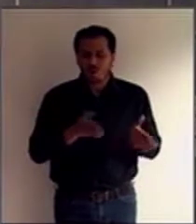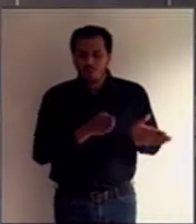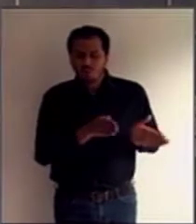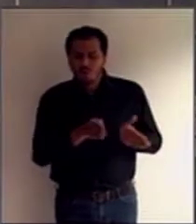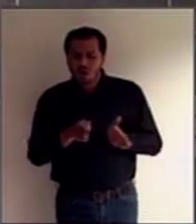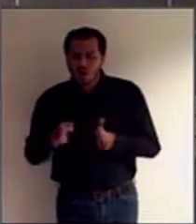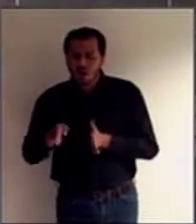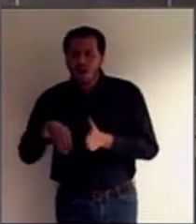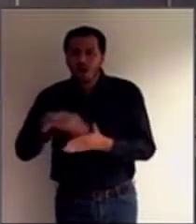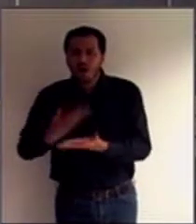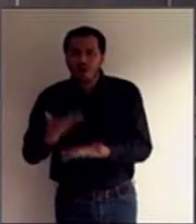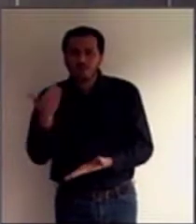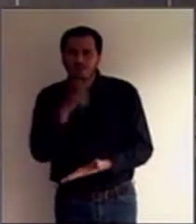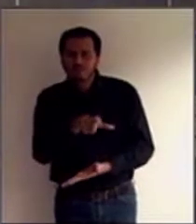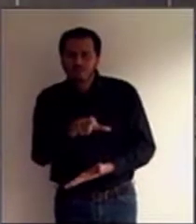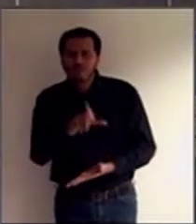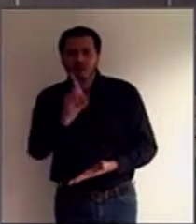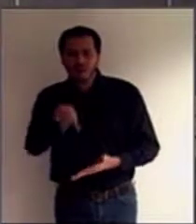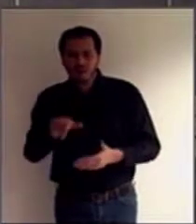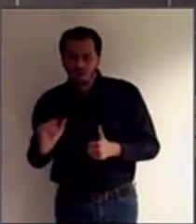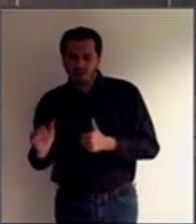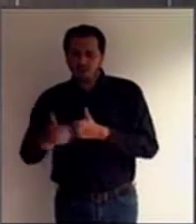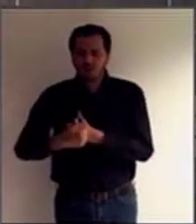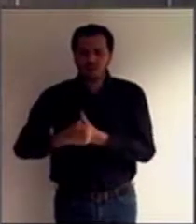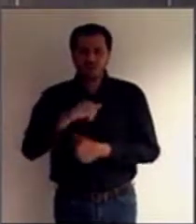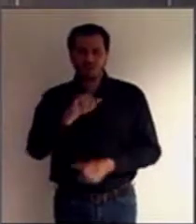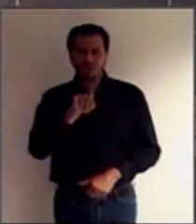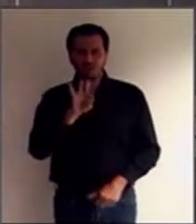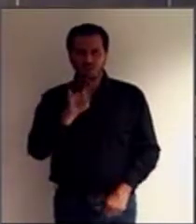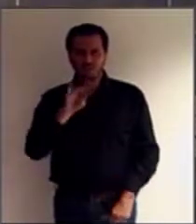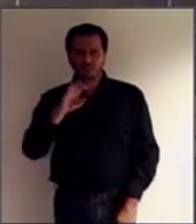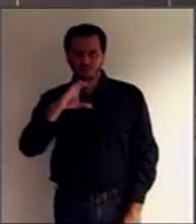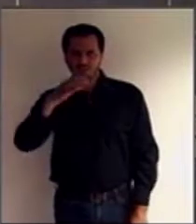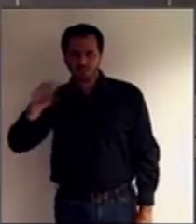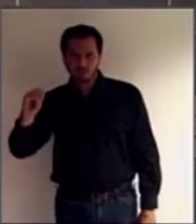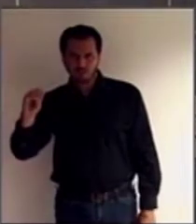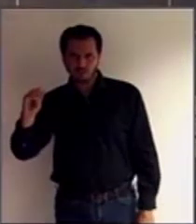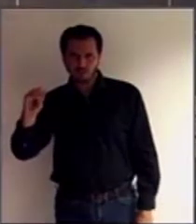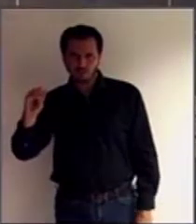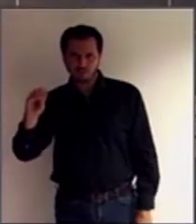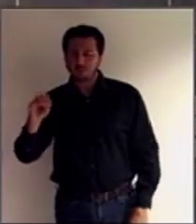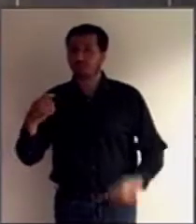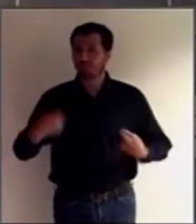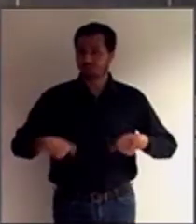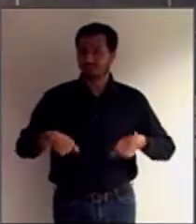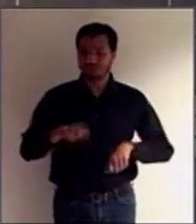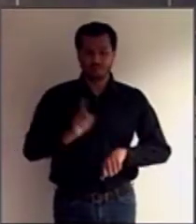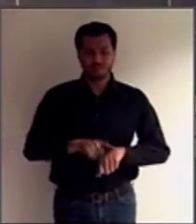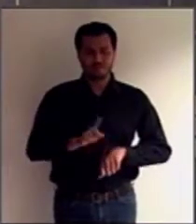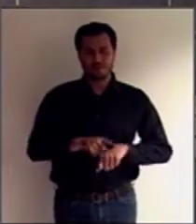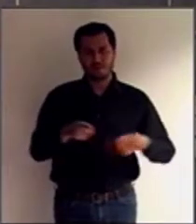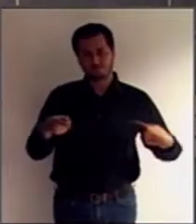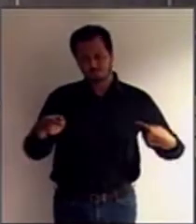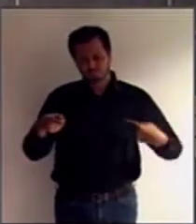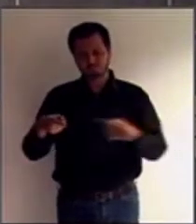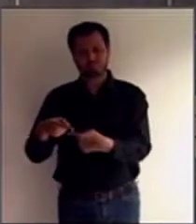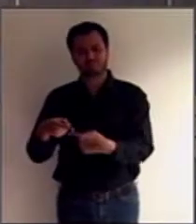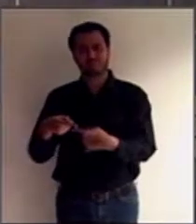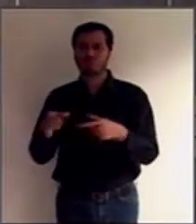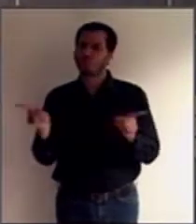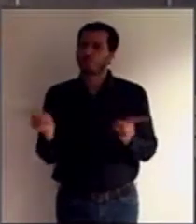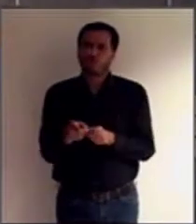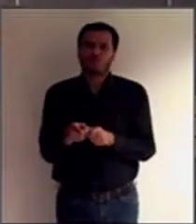e as grandes alterações estão pelo menor tempo possível. Porque a pessoa com deficiência,